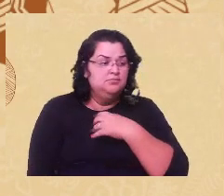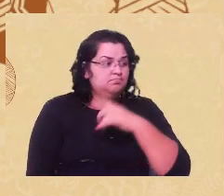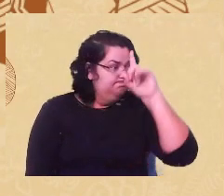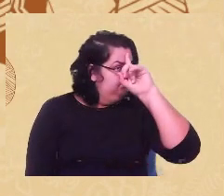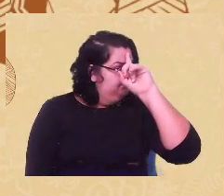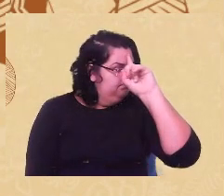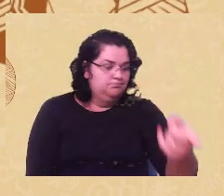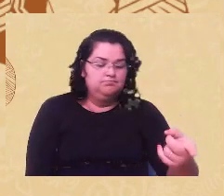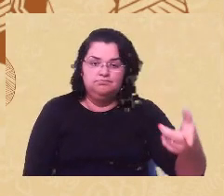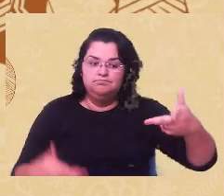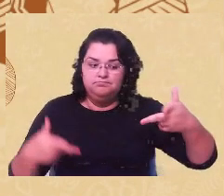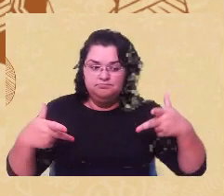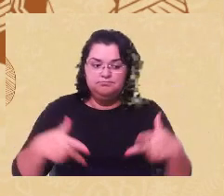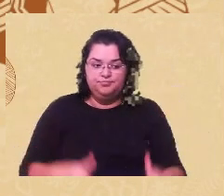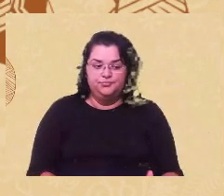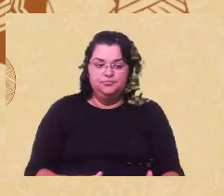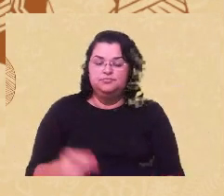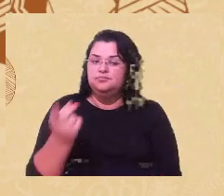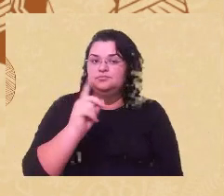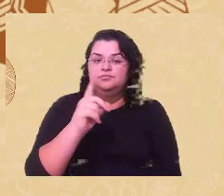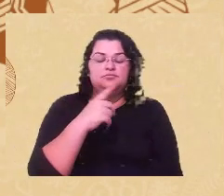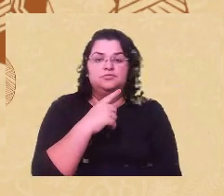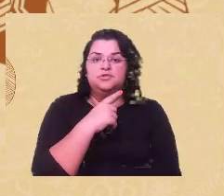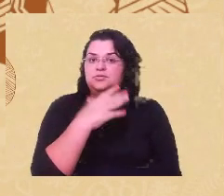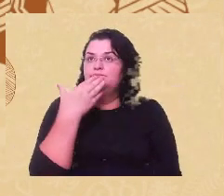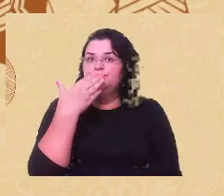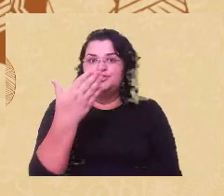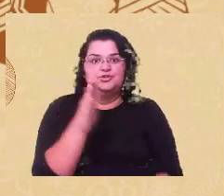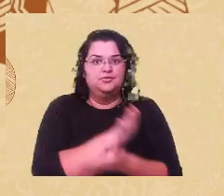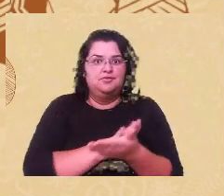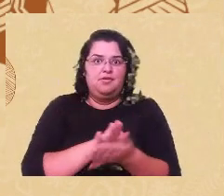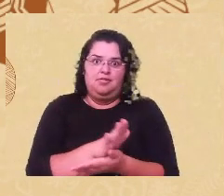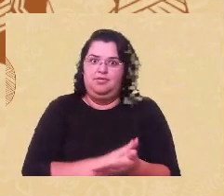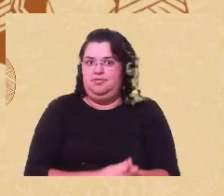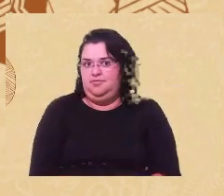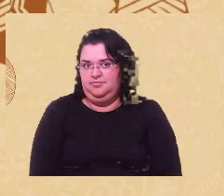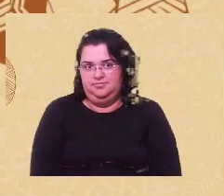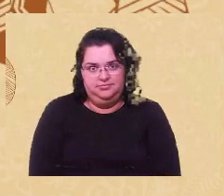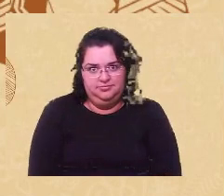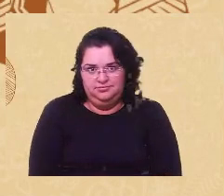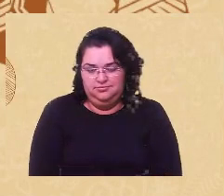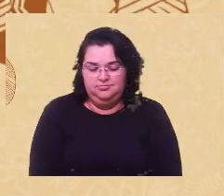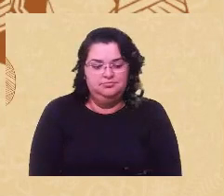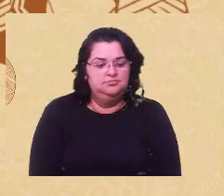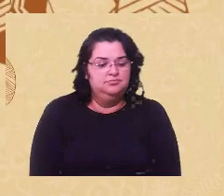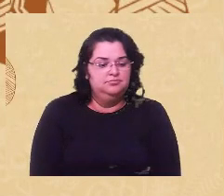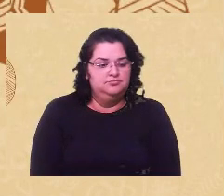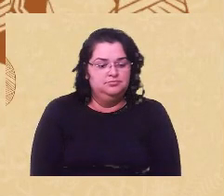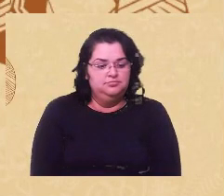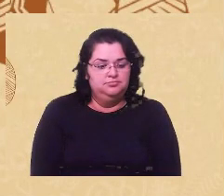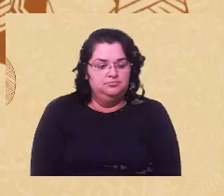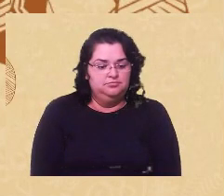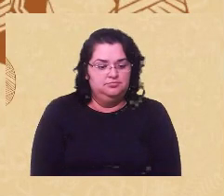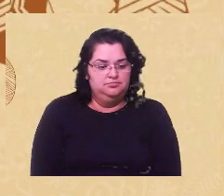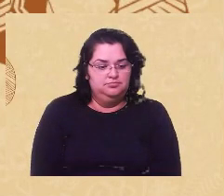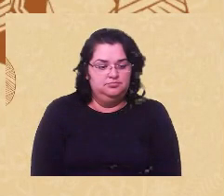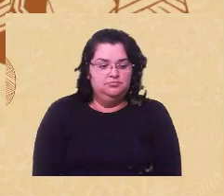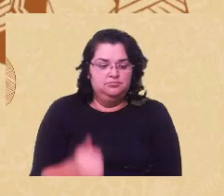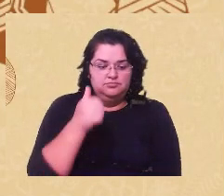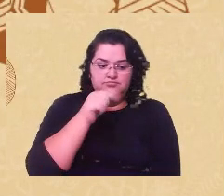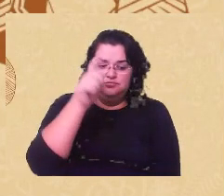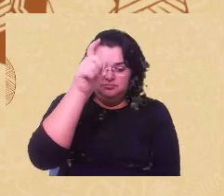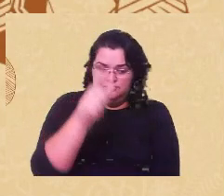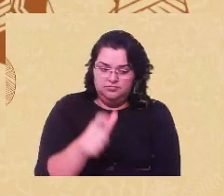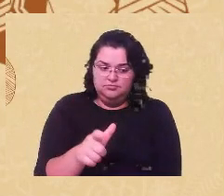maquiadura que ela não tinha solicitado nem pedido, nem concordado. E a Kepler em Romeu, que com certeza